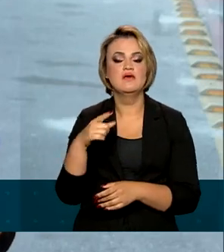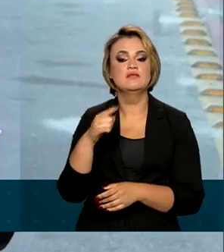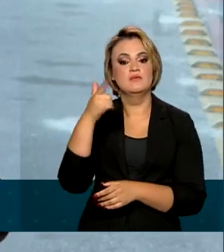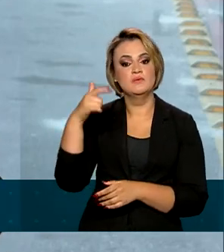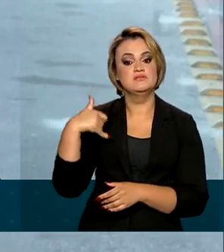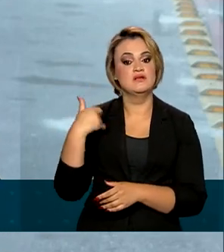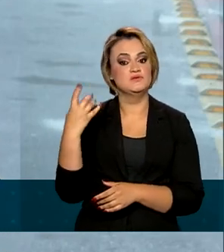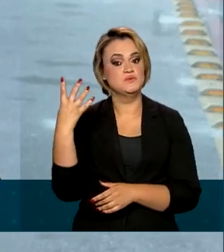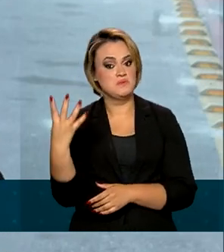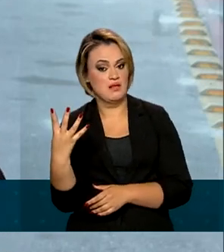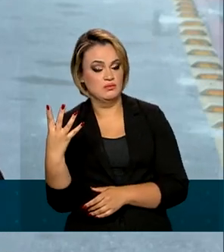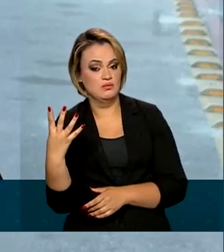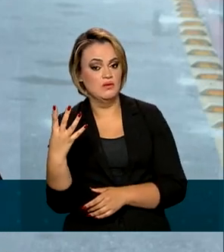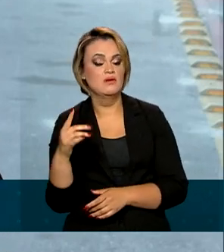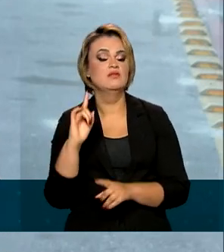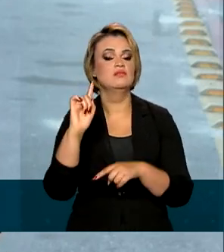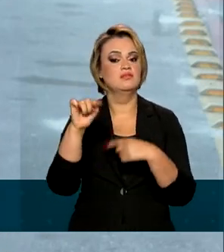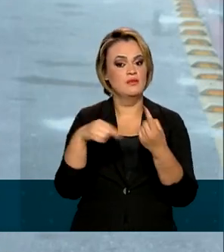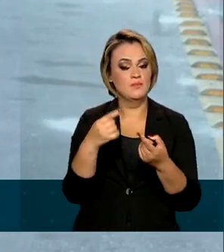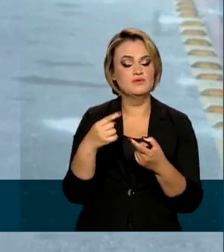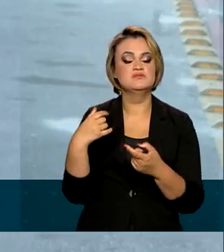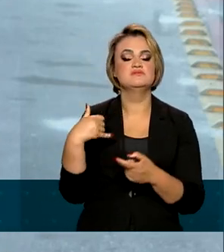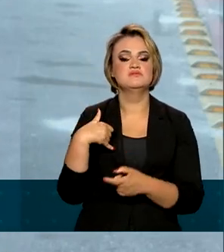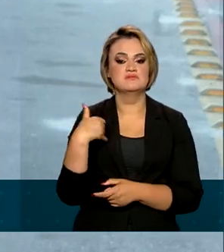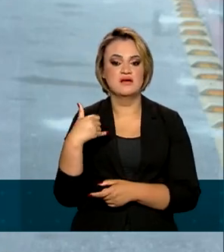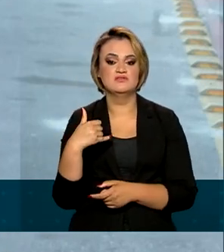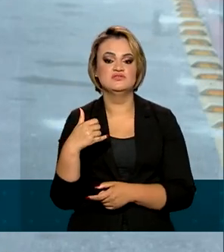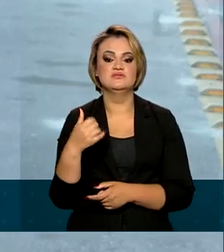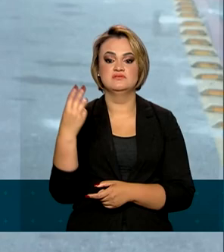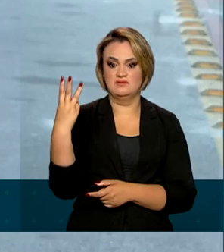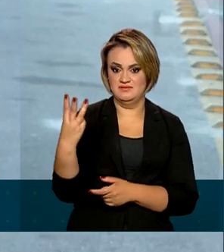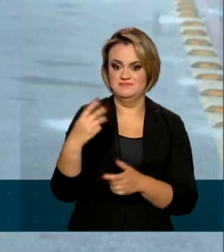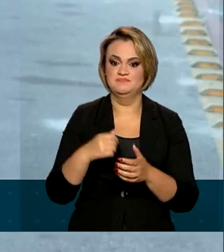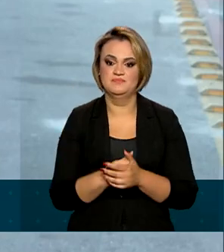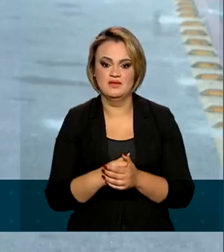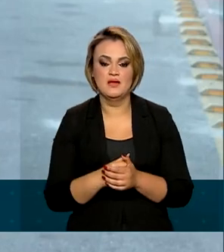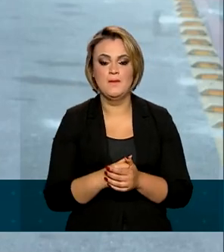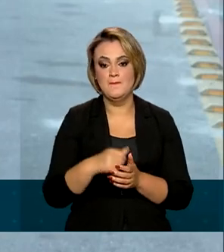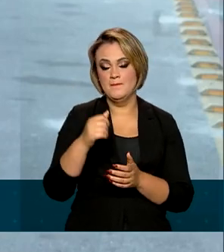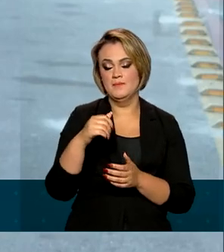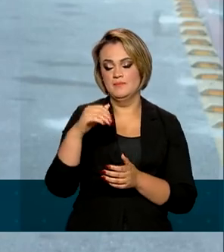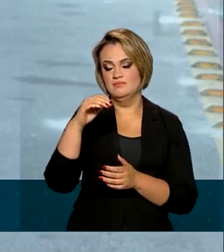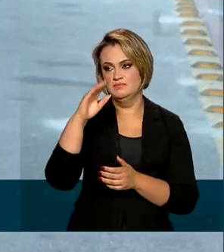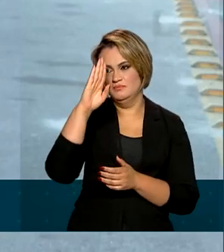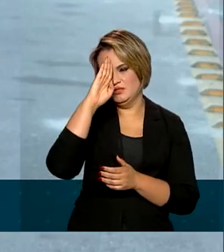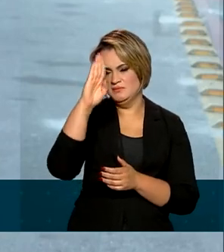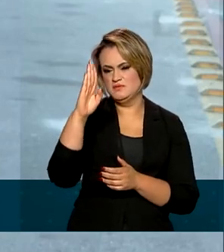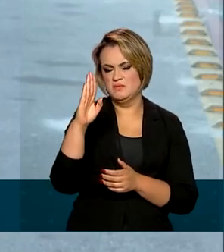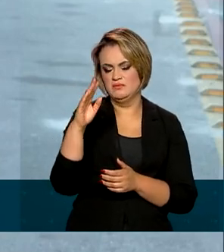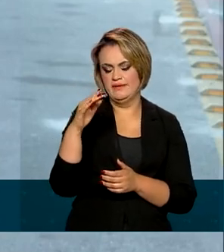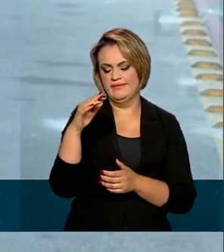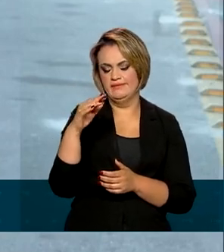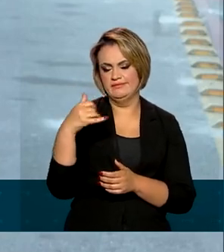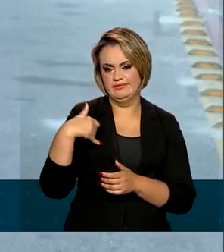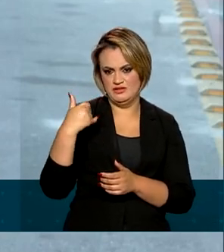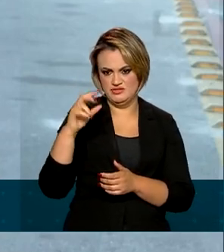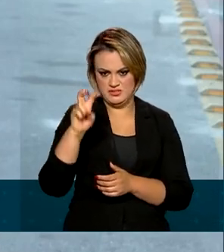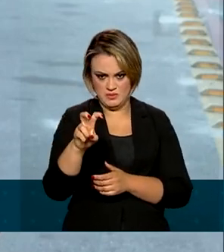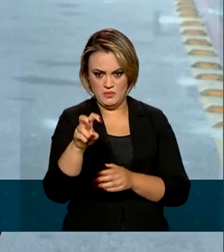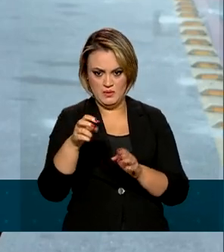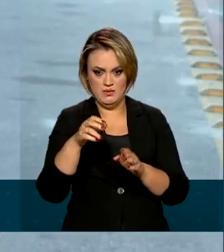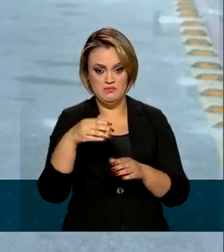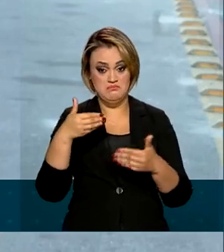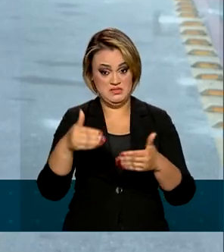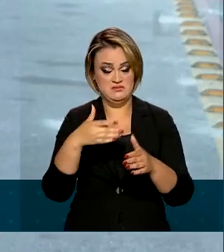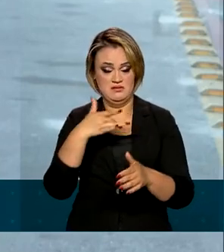com 4 anos de idade, seguidas pelas crianças de 3 anos. Para o público, a partir de 5 anos, a orientação do Ministério da